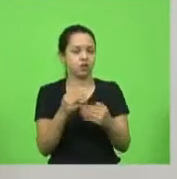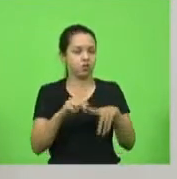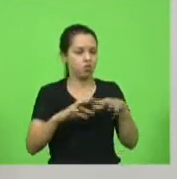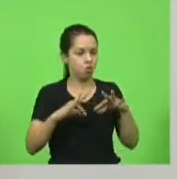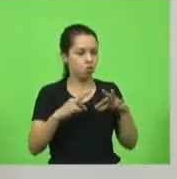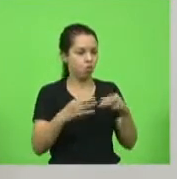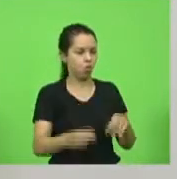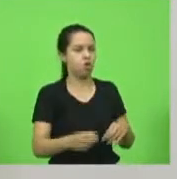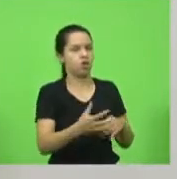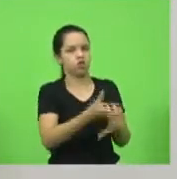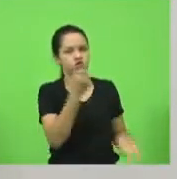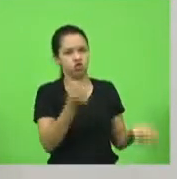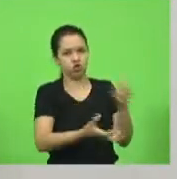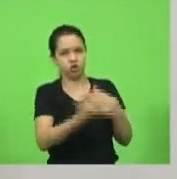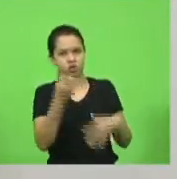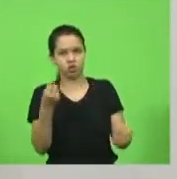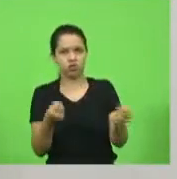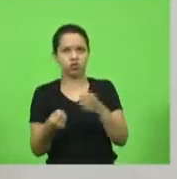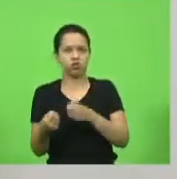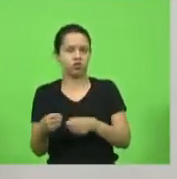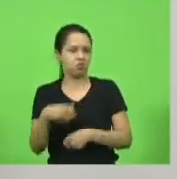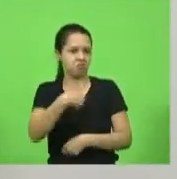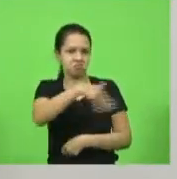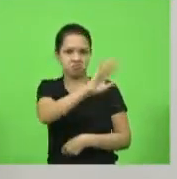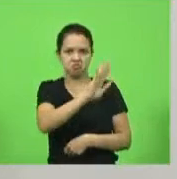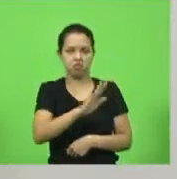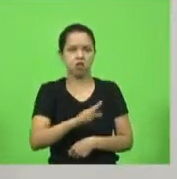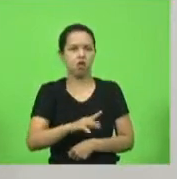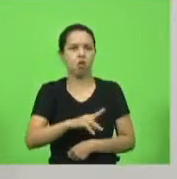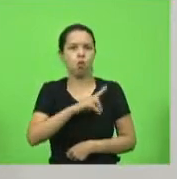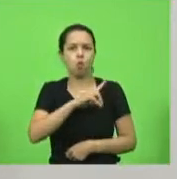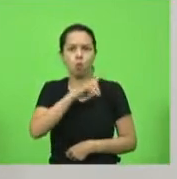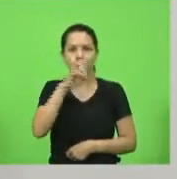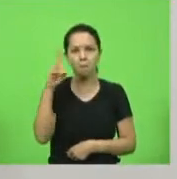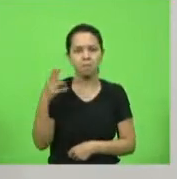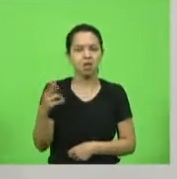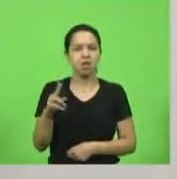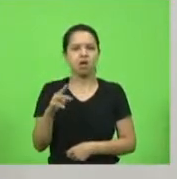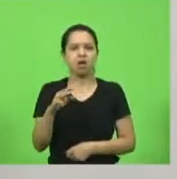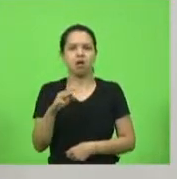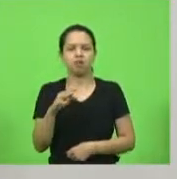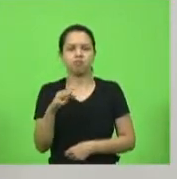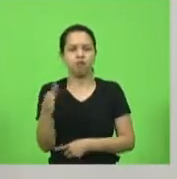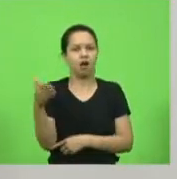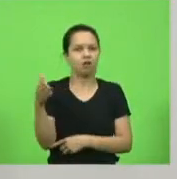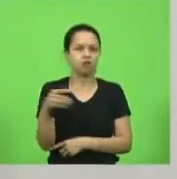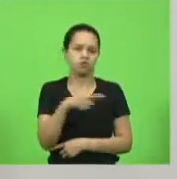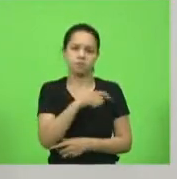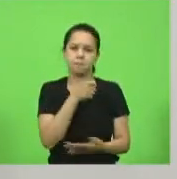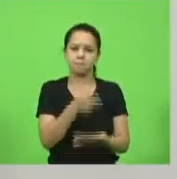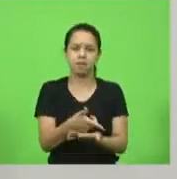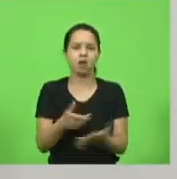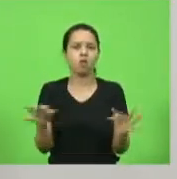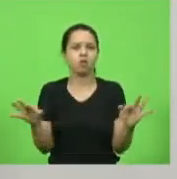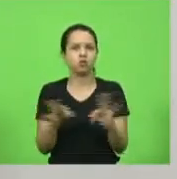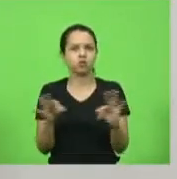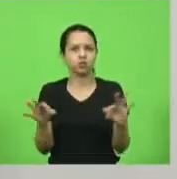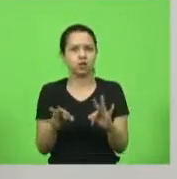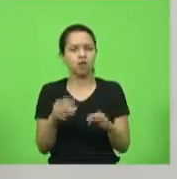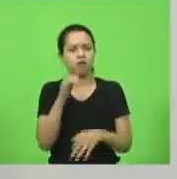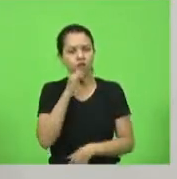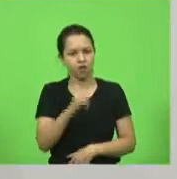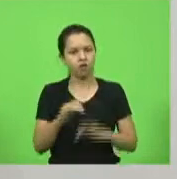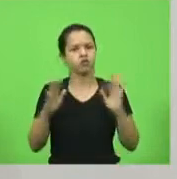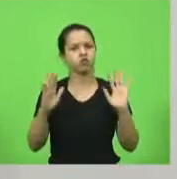no teu carro e te vira pegue um Uber pegue um táxi você não pagou poxa vida eu já falei aqui na tribuna